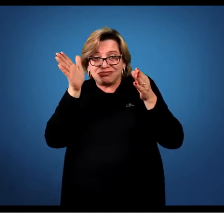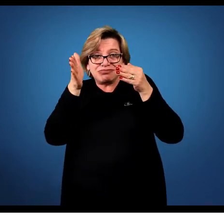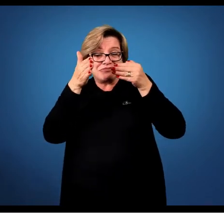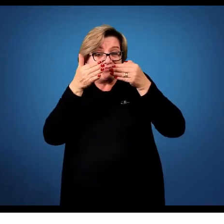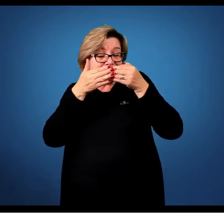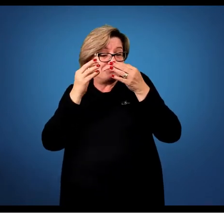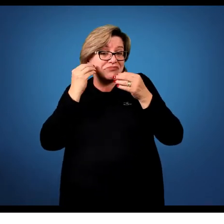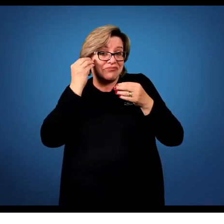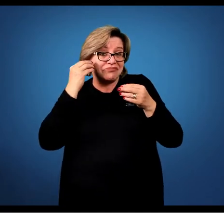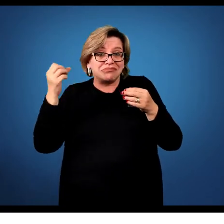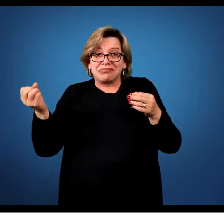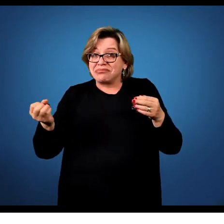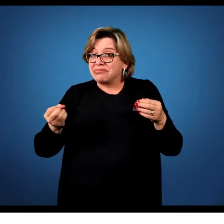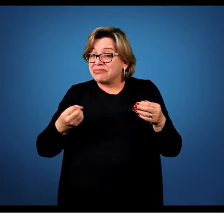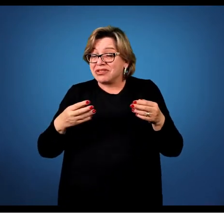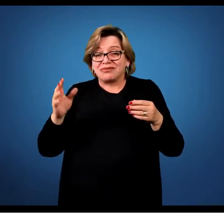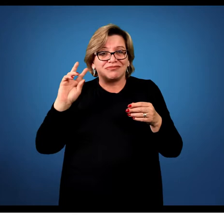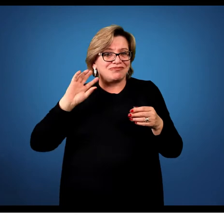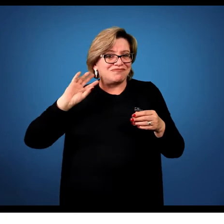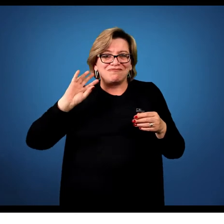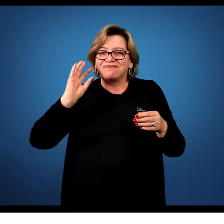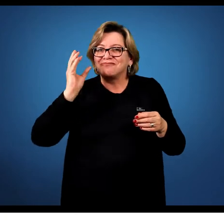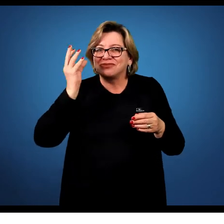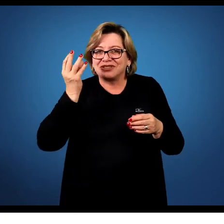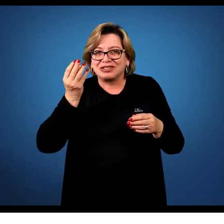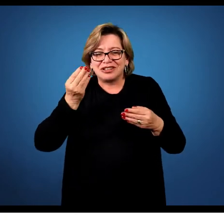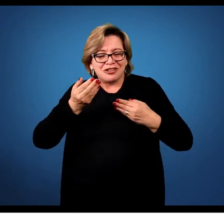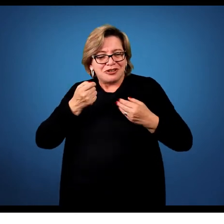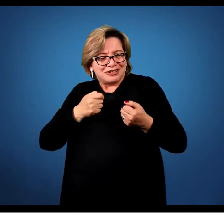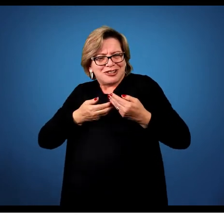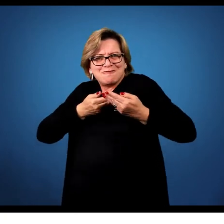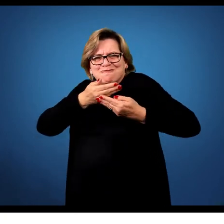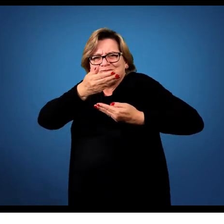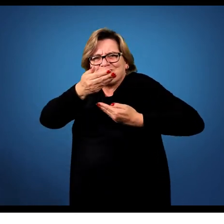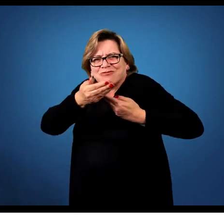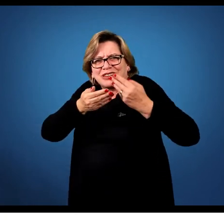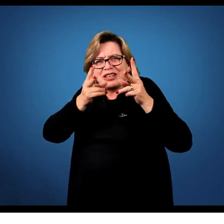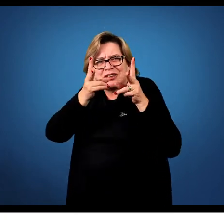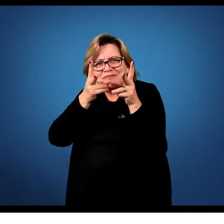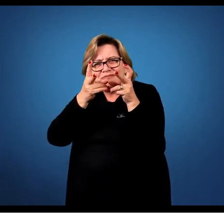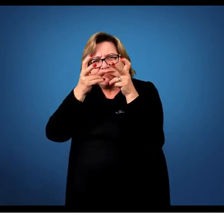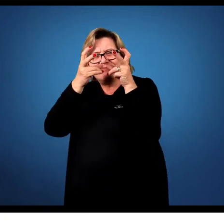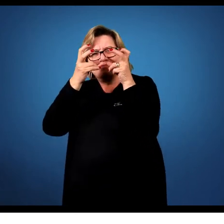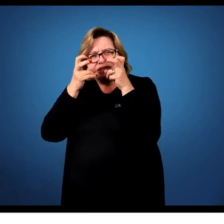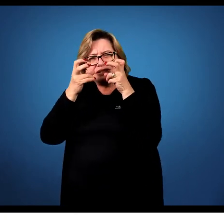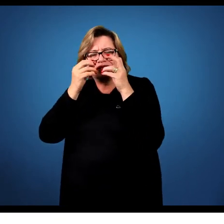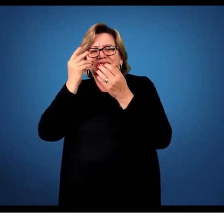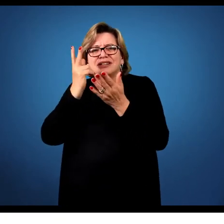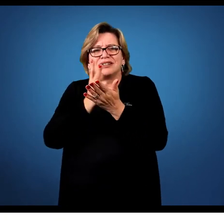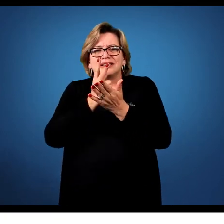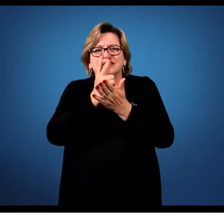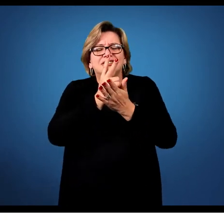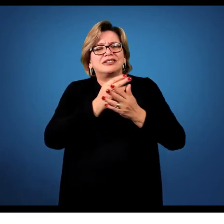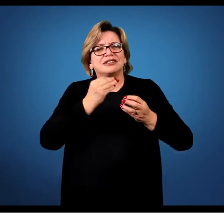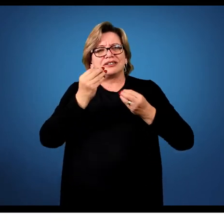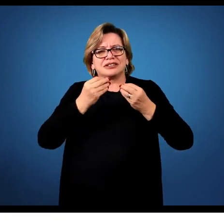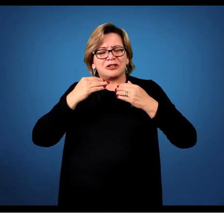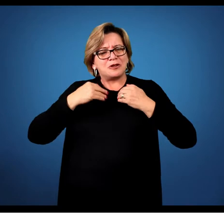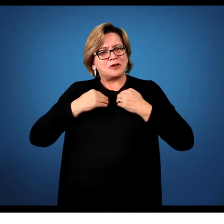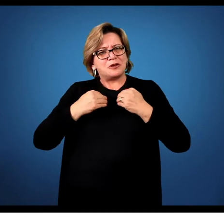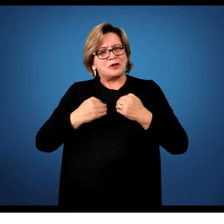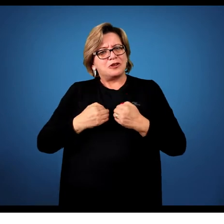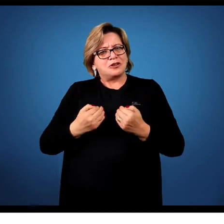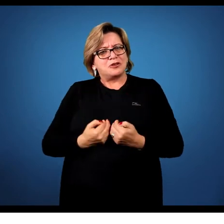É a relação objeto, objeto, obra, perceber. A gente tanto fala, por exemplo, no corpo.